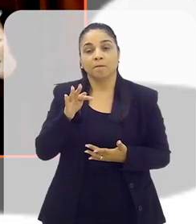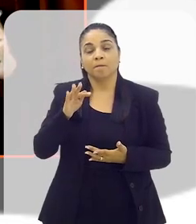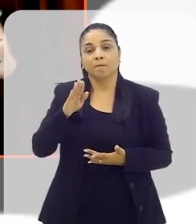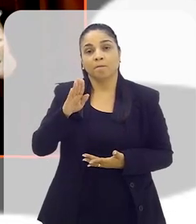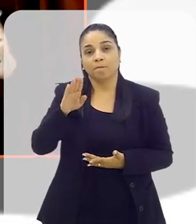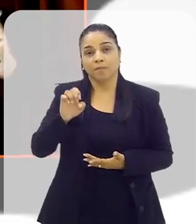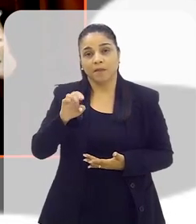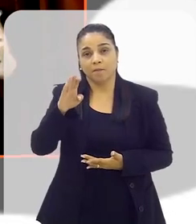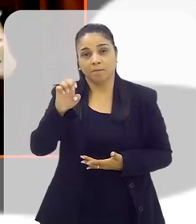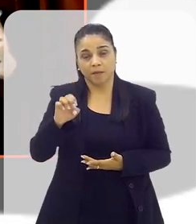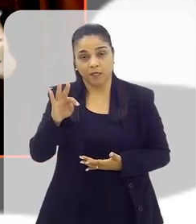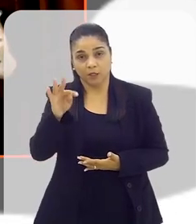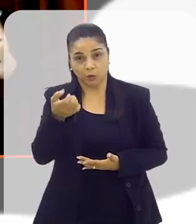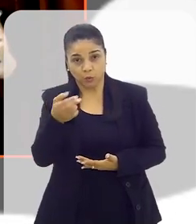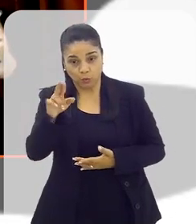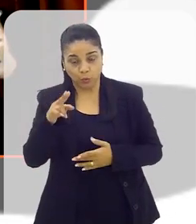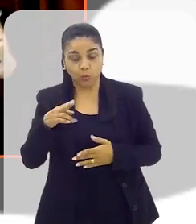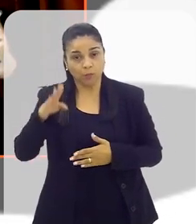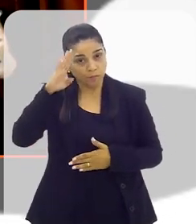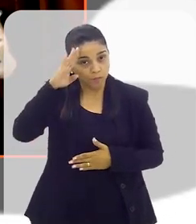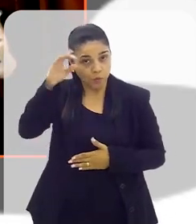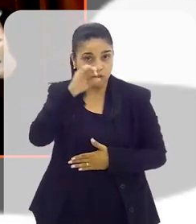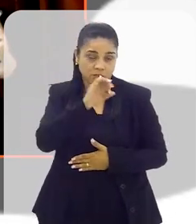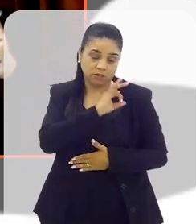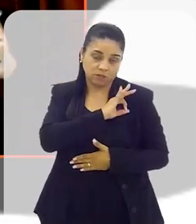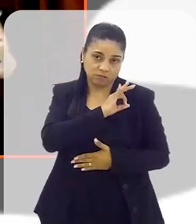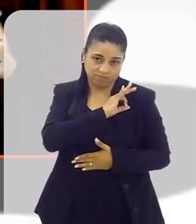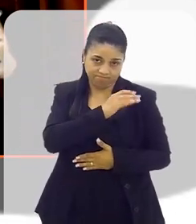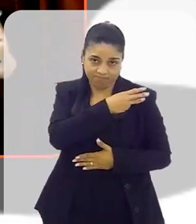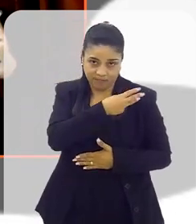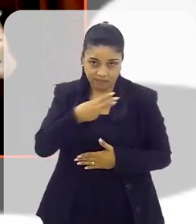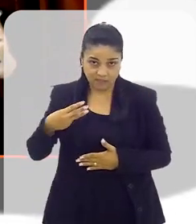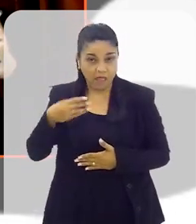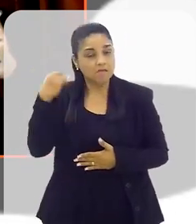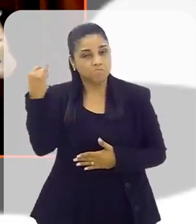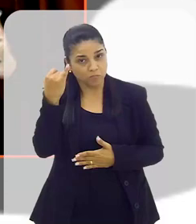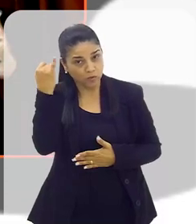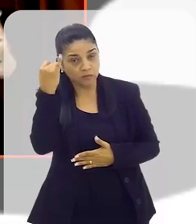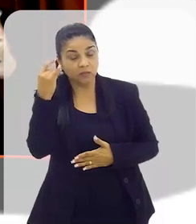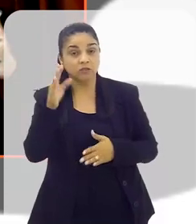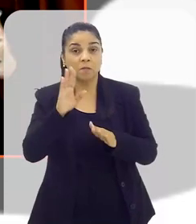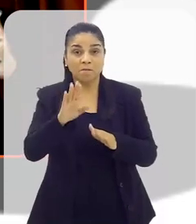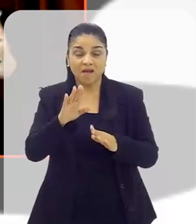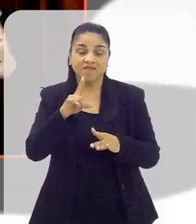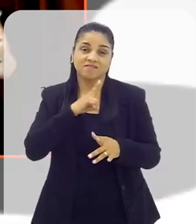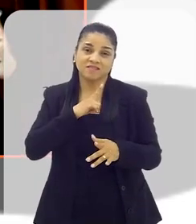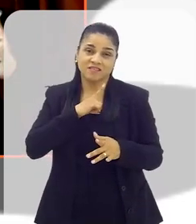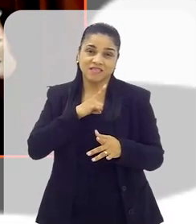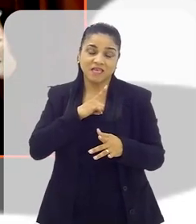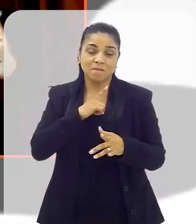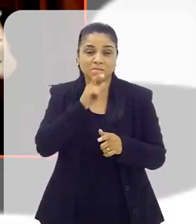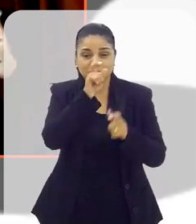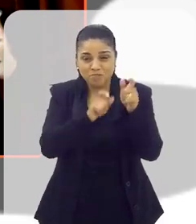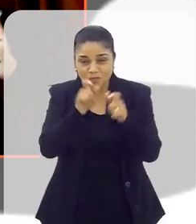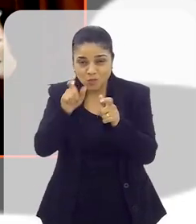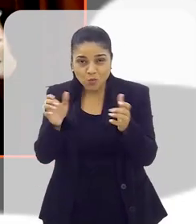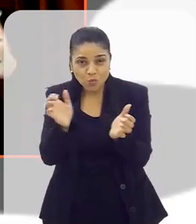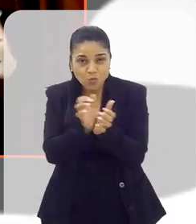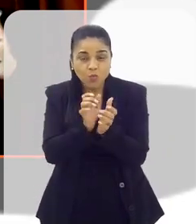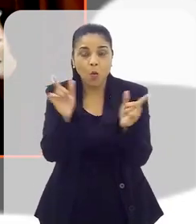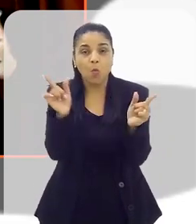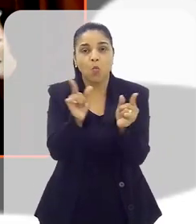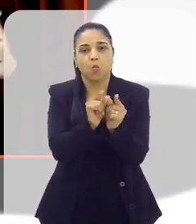que é esse batalhão de policiamento das áreas turísticas, da polícia militar, que é importante, mas que tem um contingente, Cláudio,